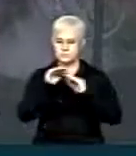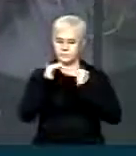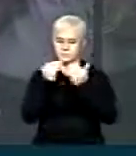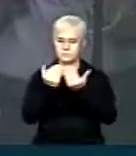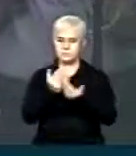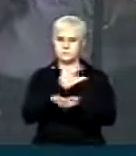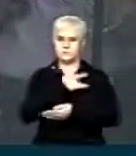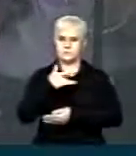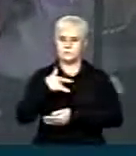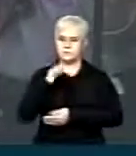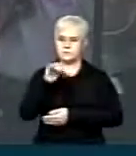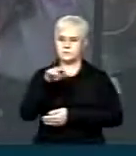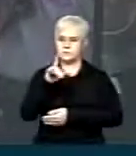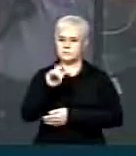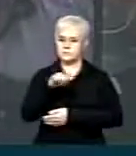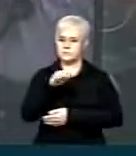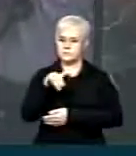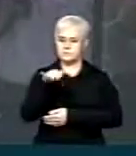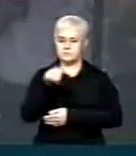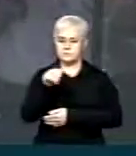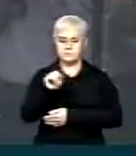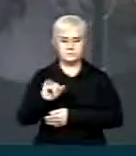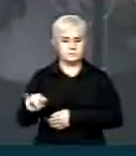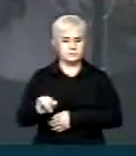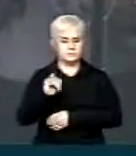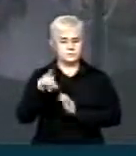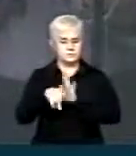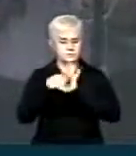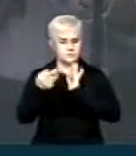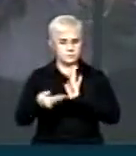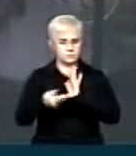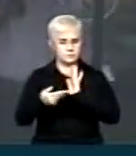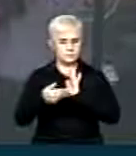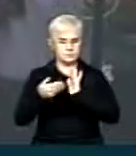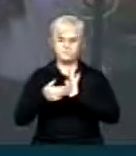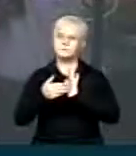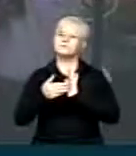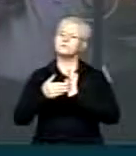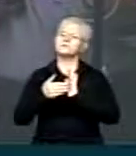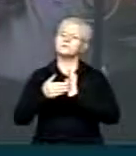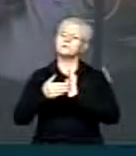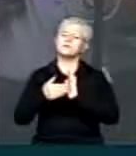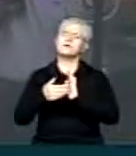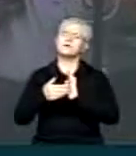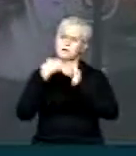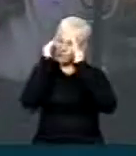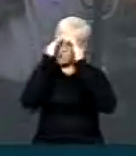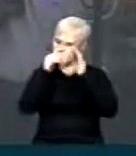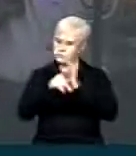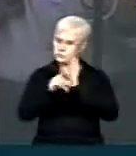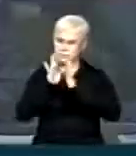endemias. Isto é fundamental para que esse Parlamento honre a sua palavra, como foi aqui dito no ano passado. Obrigado, líder Bueno.